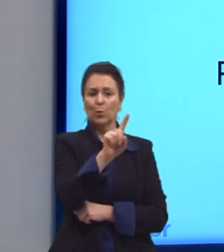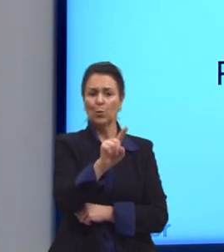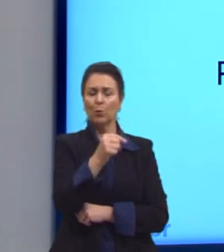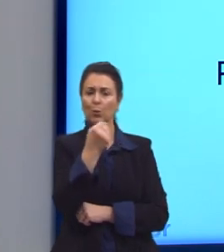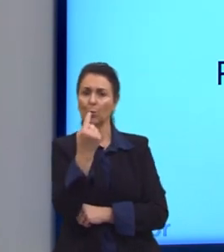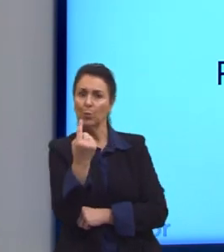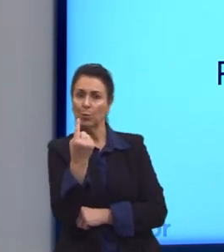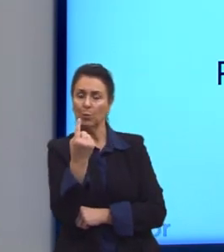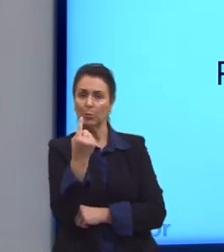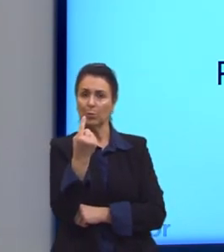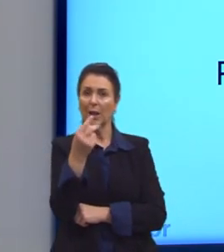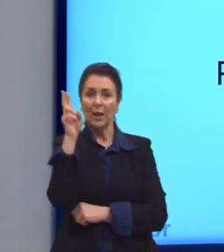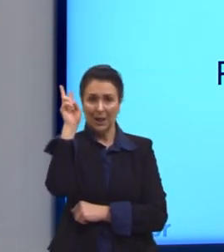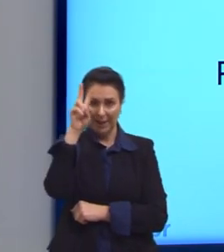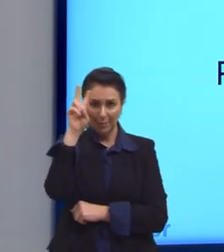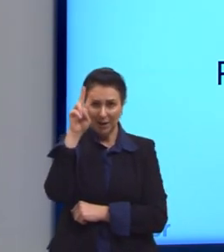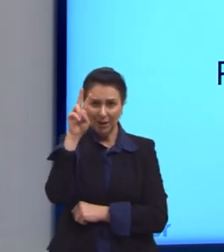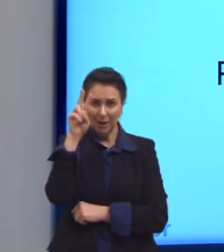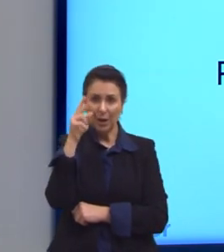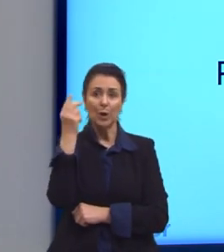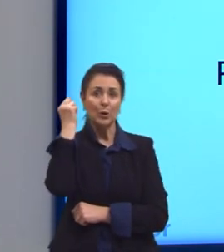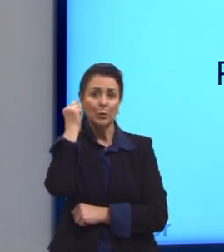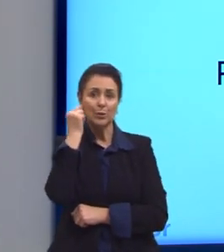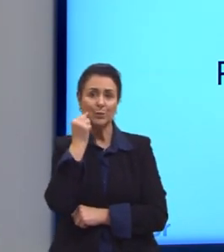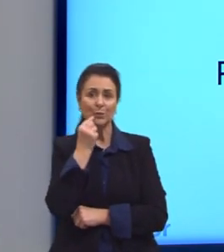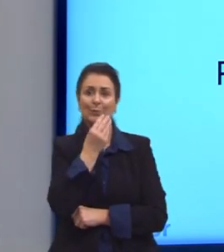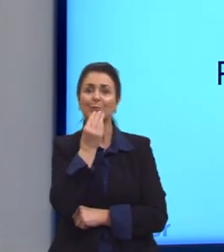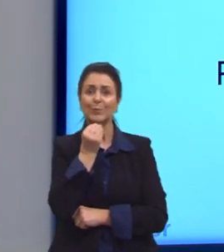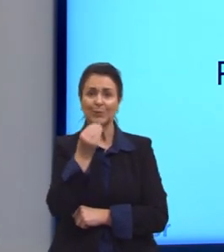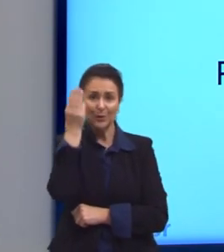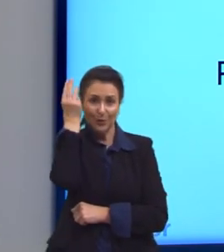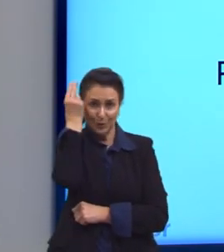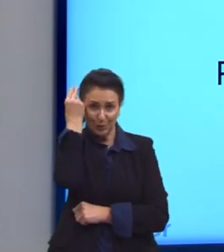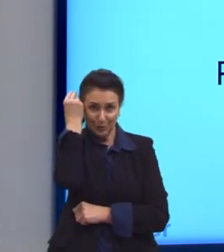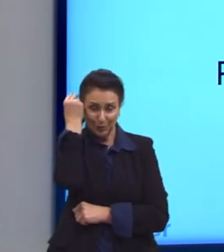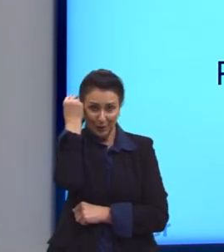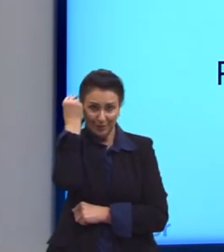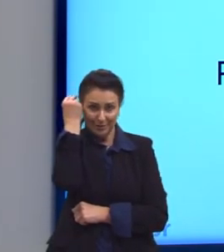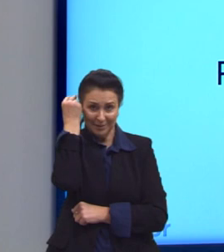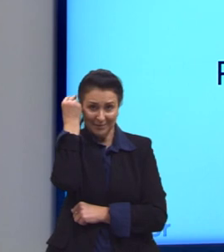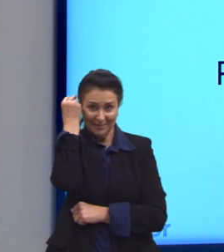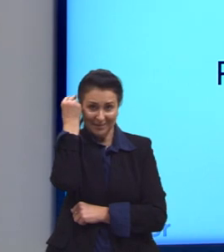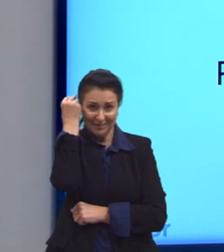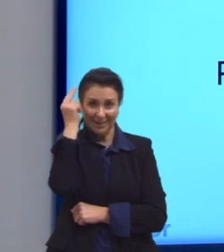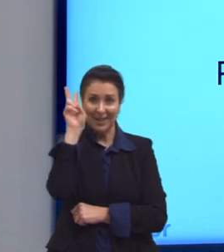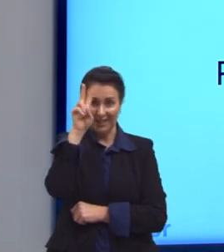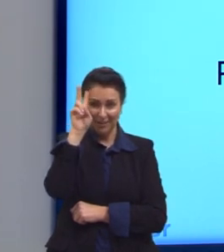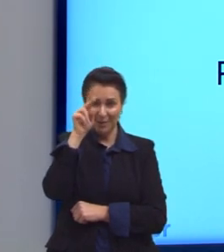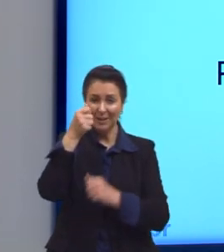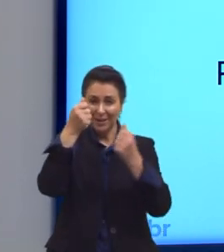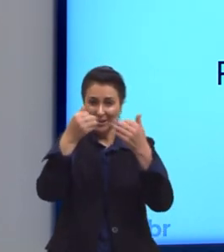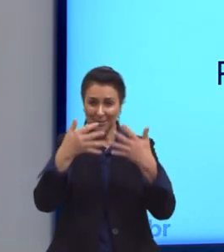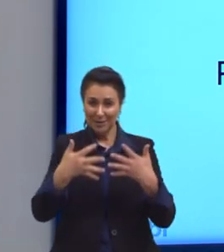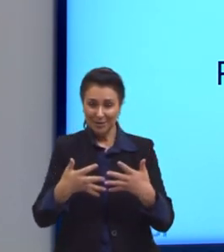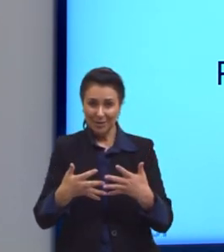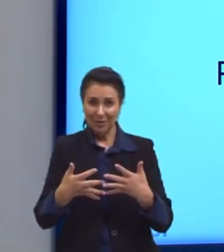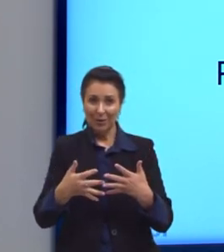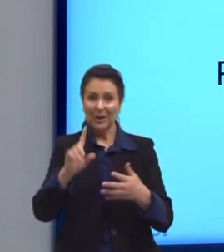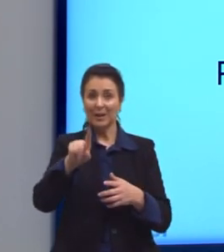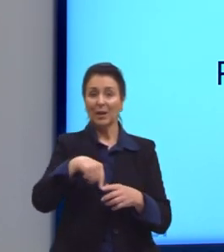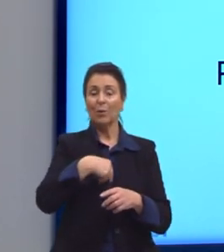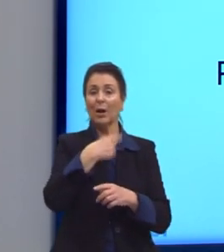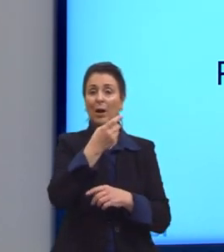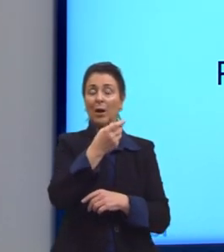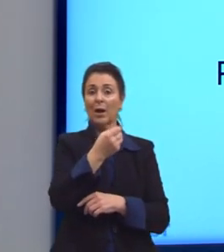vem daquele casal de coelhinhos que nasceu no primeiro mês e no segundo chegou na fase adulta. O próximo termo, então,